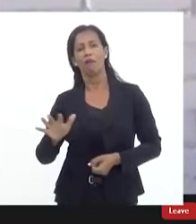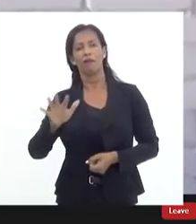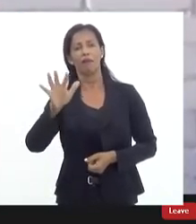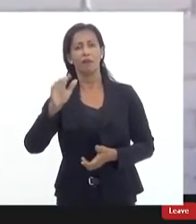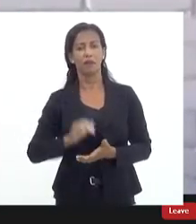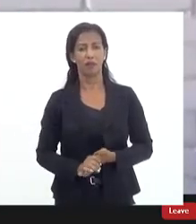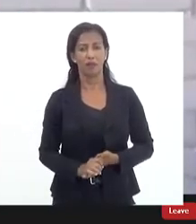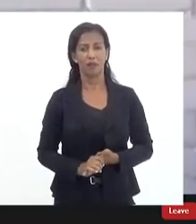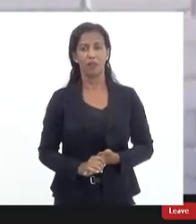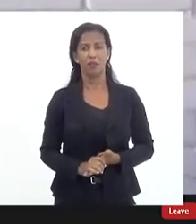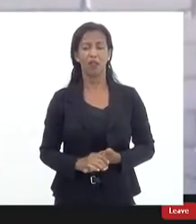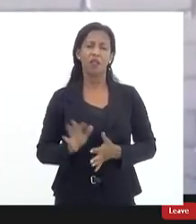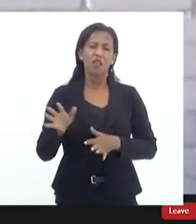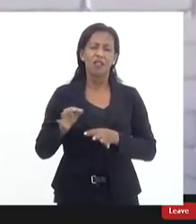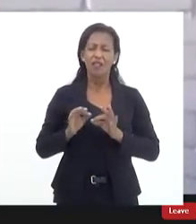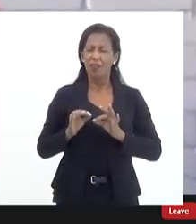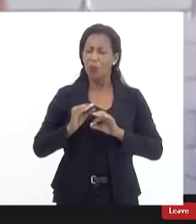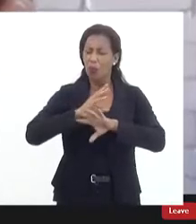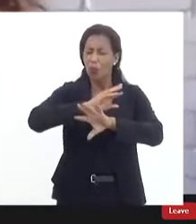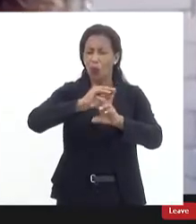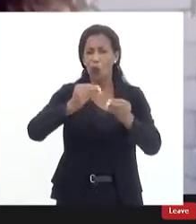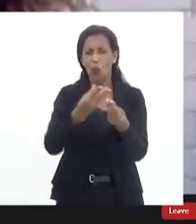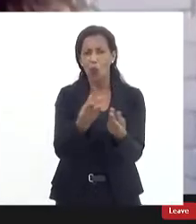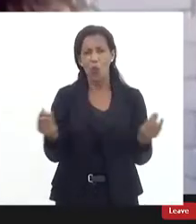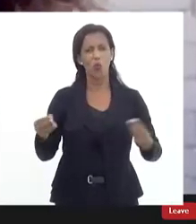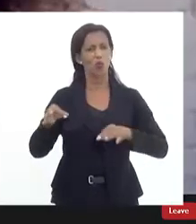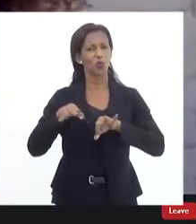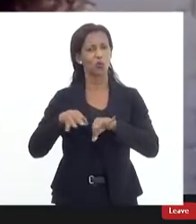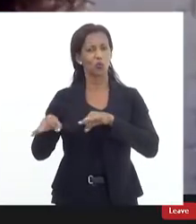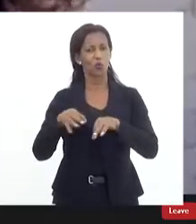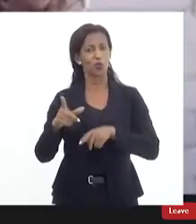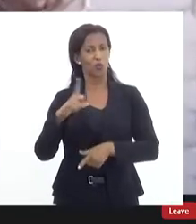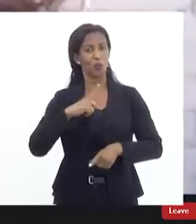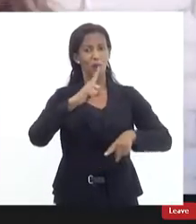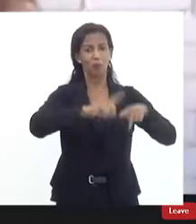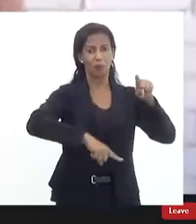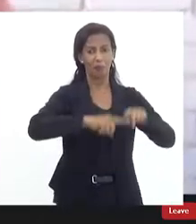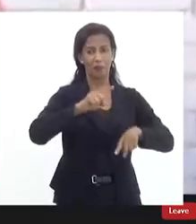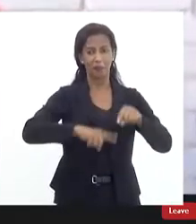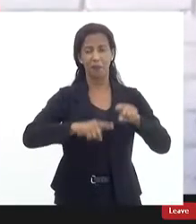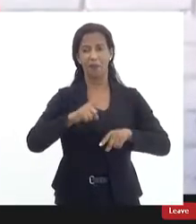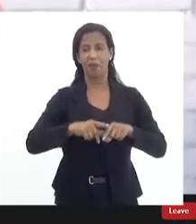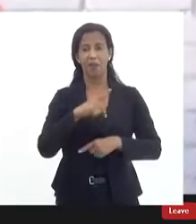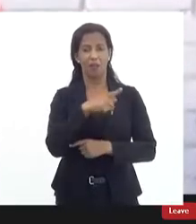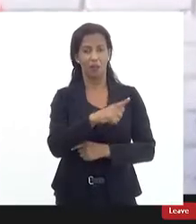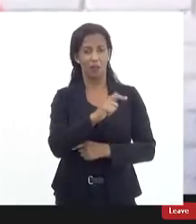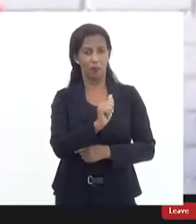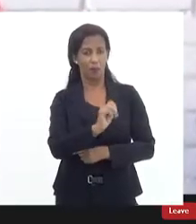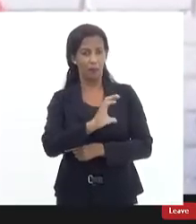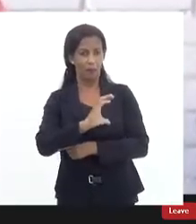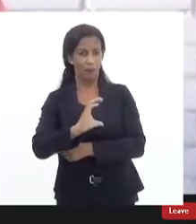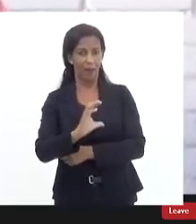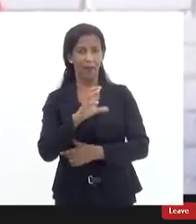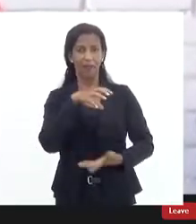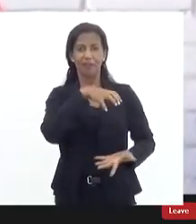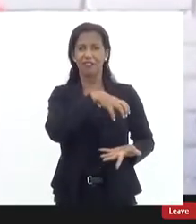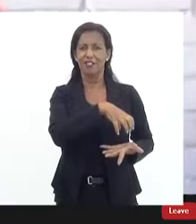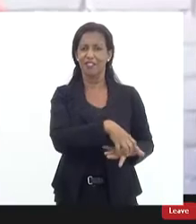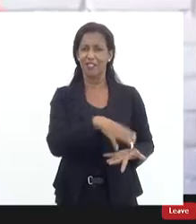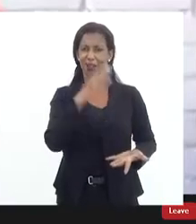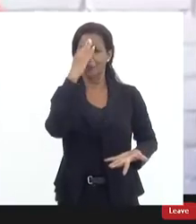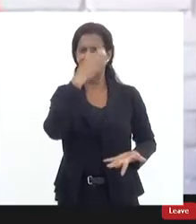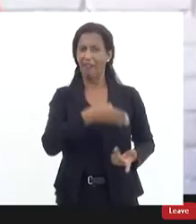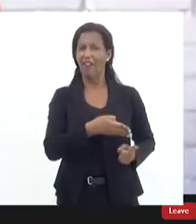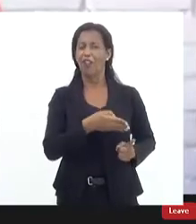infinitos projetos culturais bem como tem ali equipamentos vindo da obra do parque que é um centro de referência da